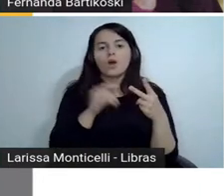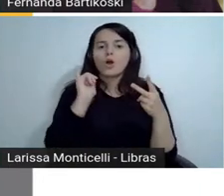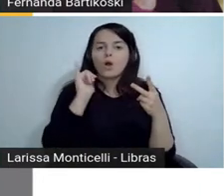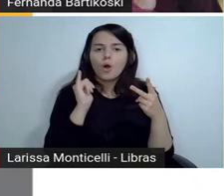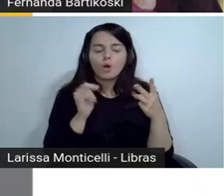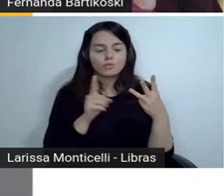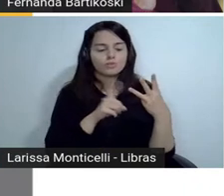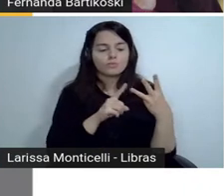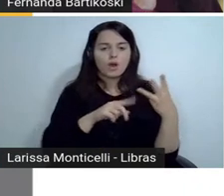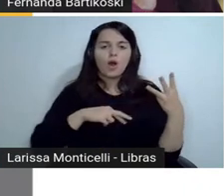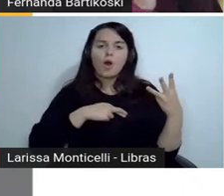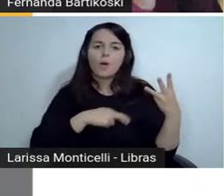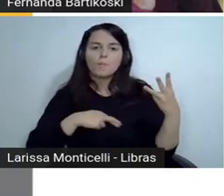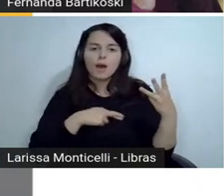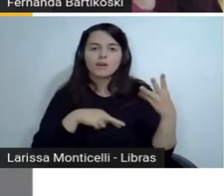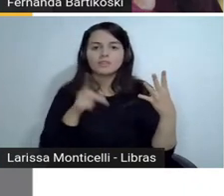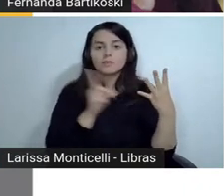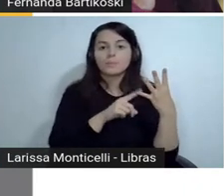mostrar hoje.